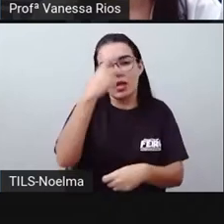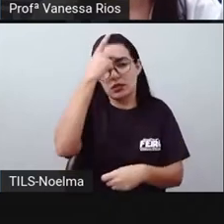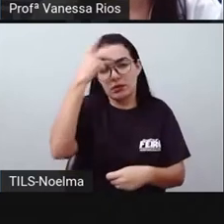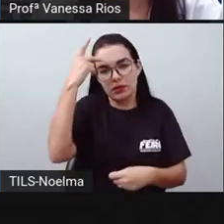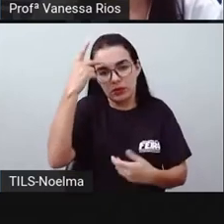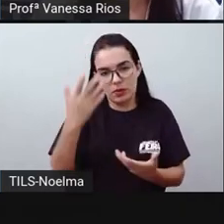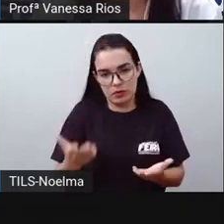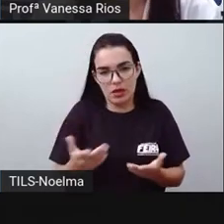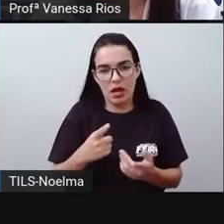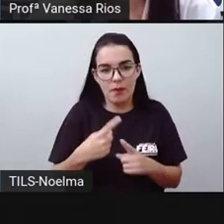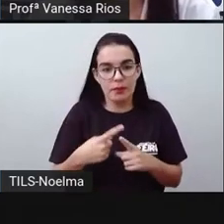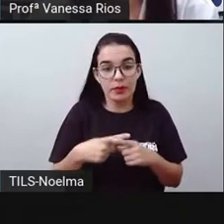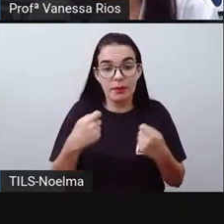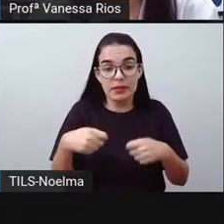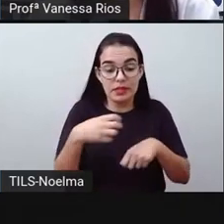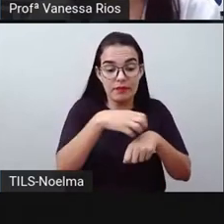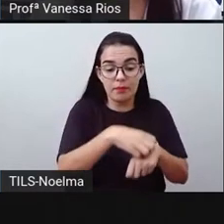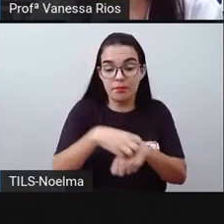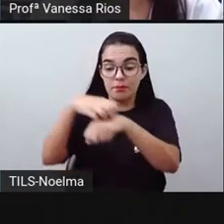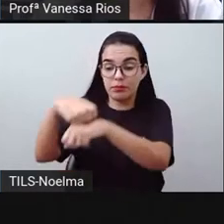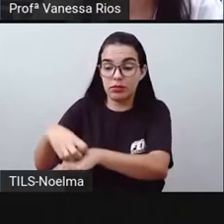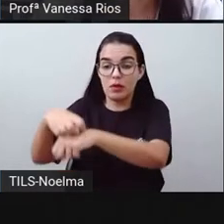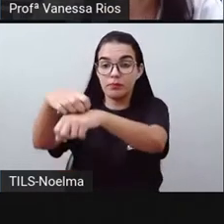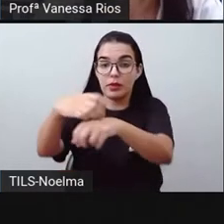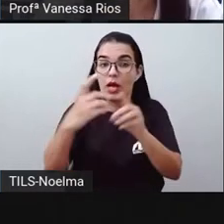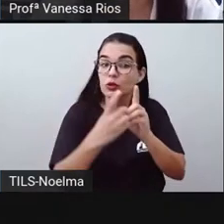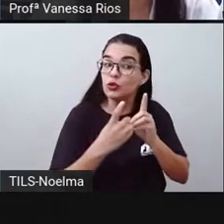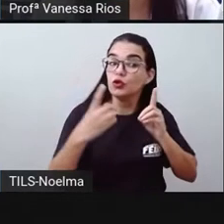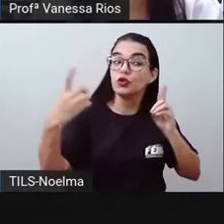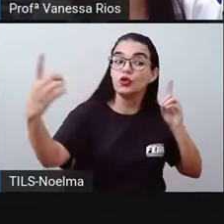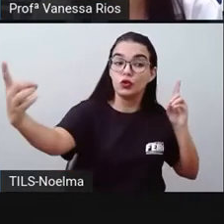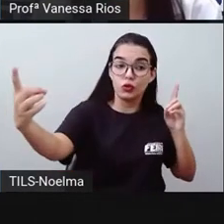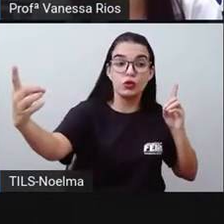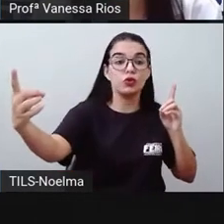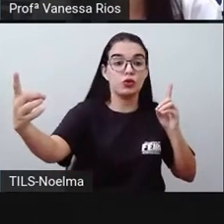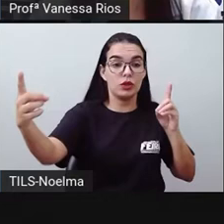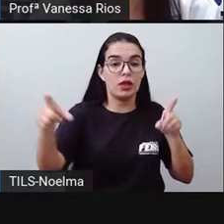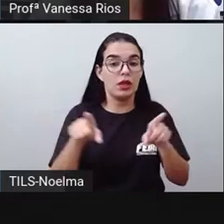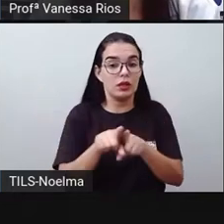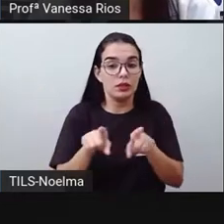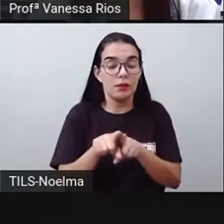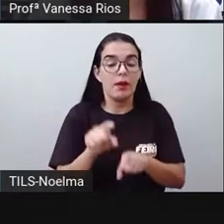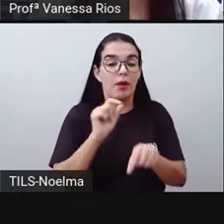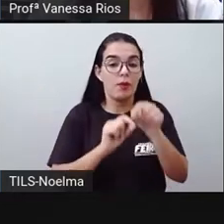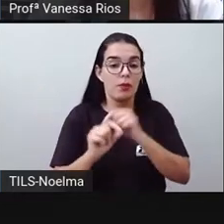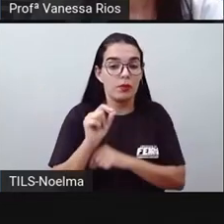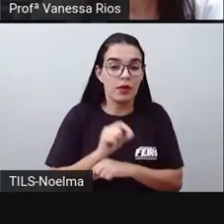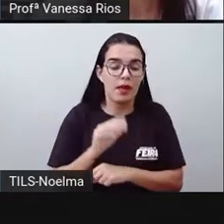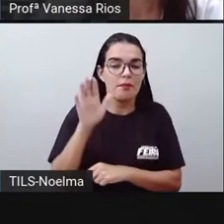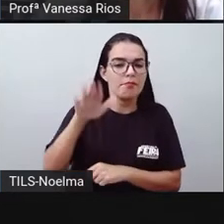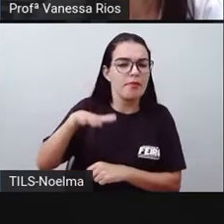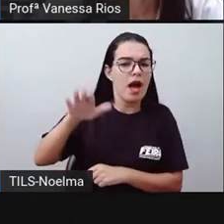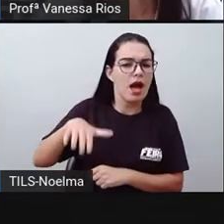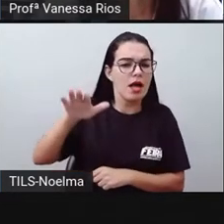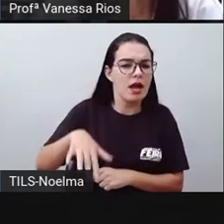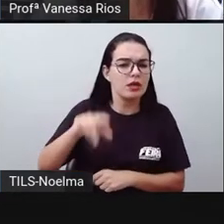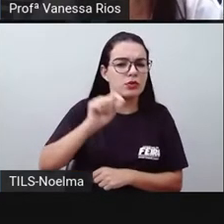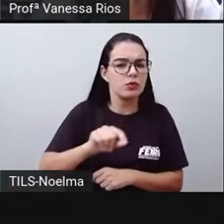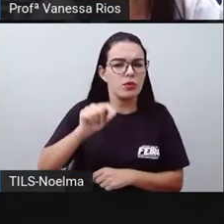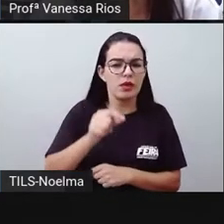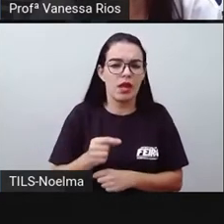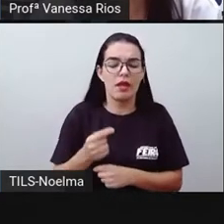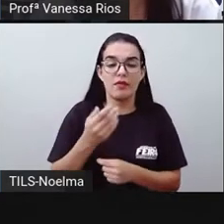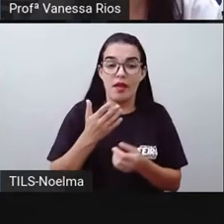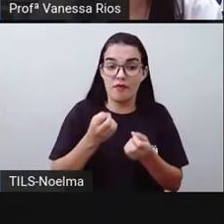Necessidade de se transportar para distâncias maiores, necessidade de baratear o custo, né? Das